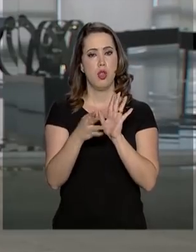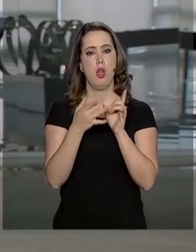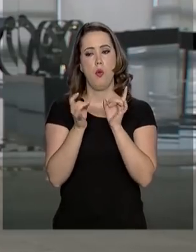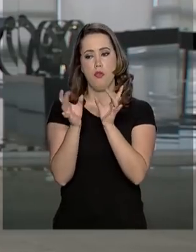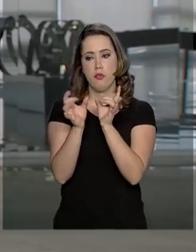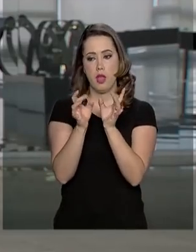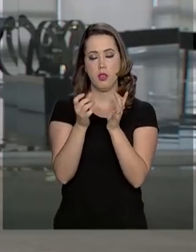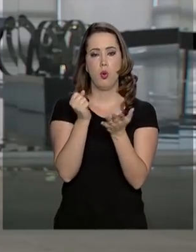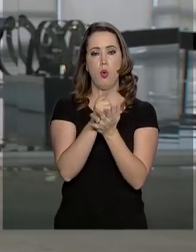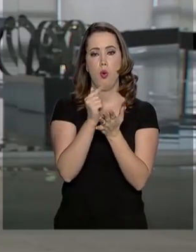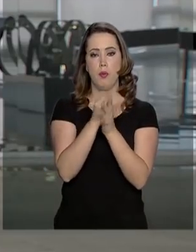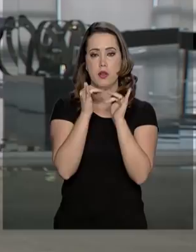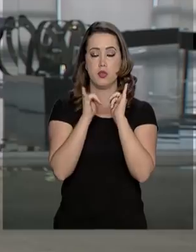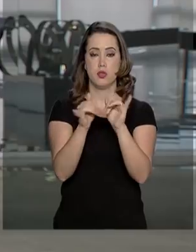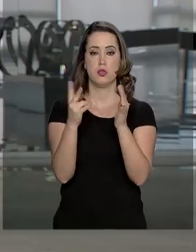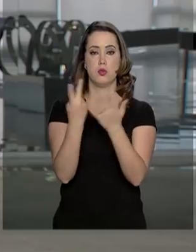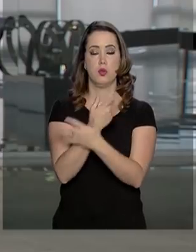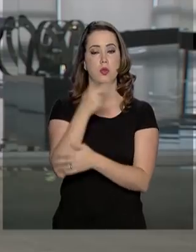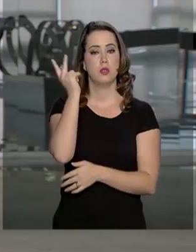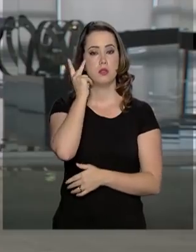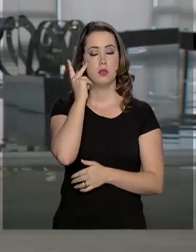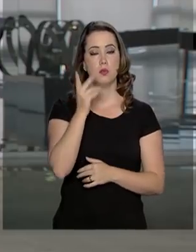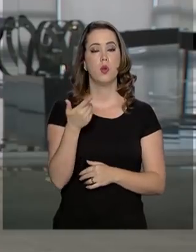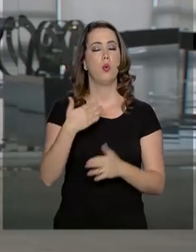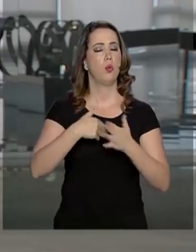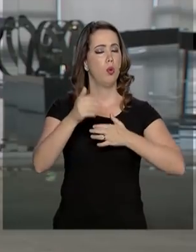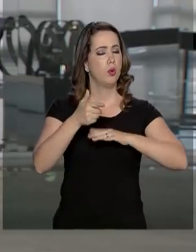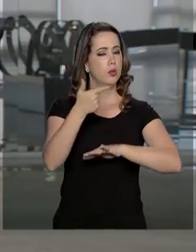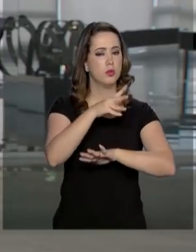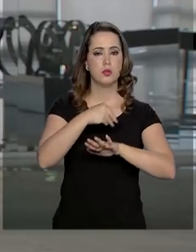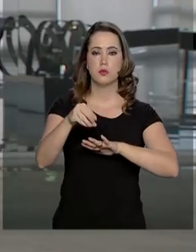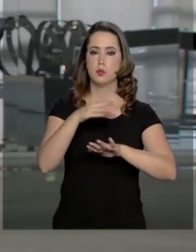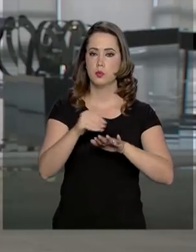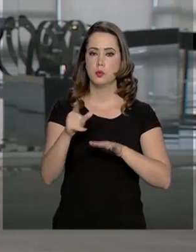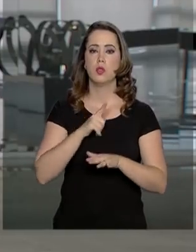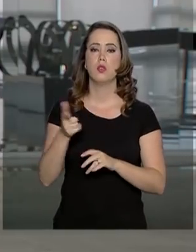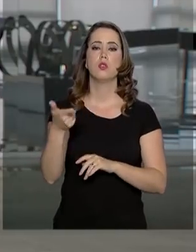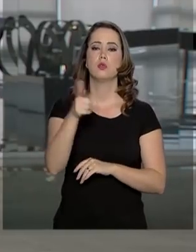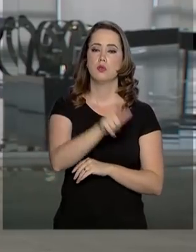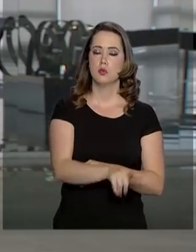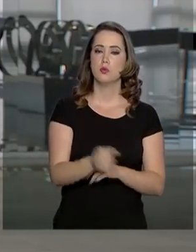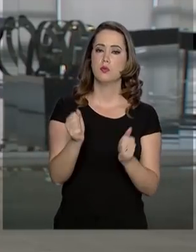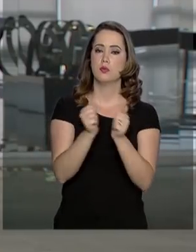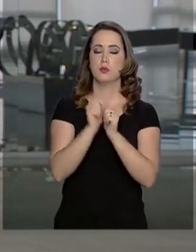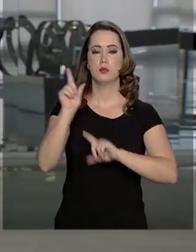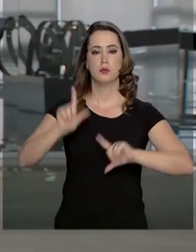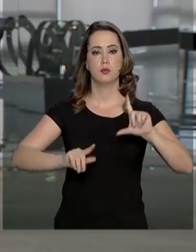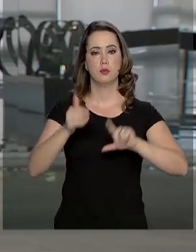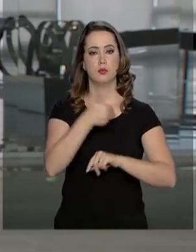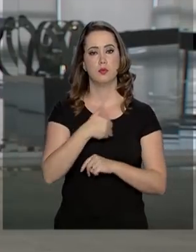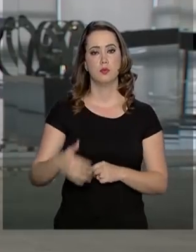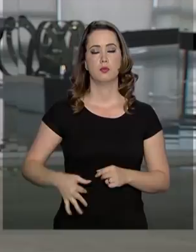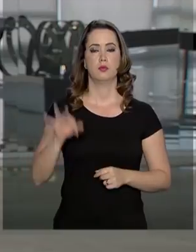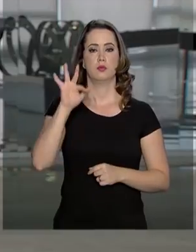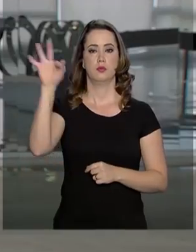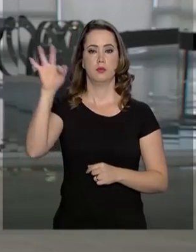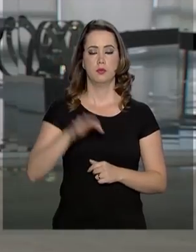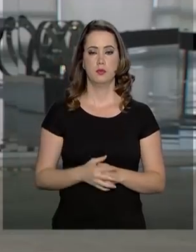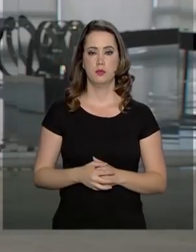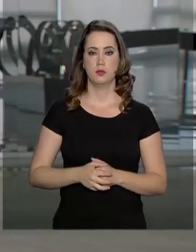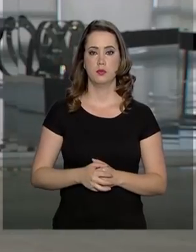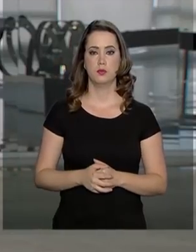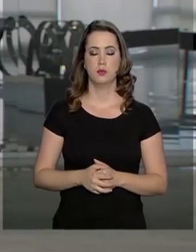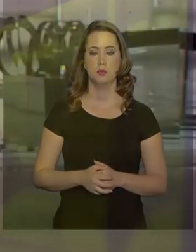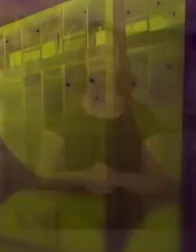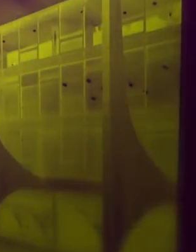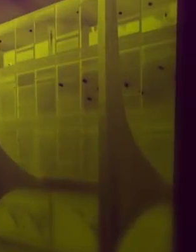realizado na cidade de São Paulo. Nós podemos voltar a qualquer momento com outras informações. Continue com a gente na NBR, a TV do Governo Federal.